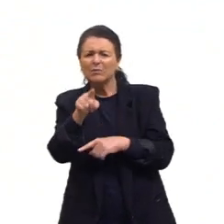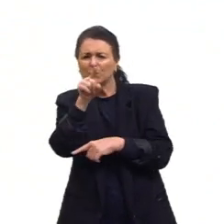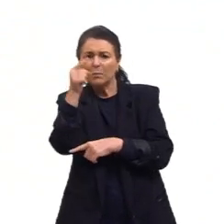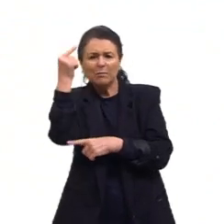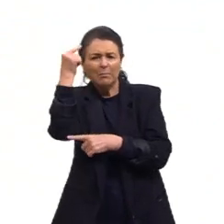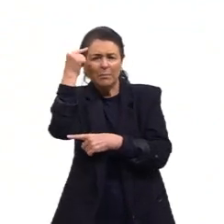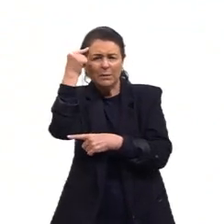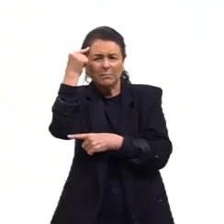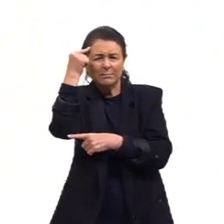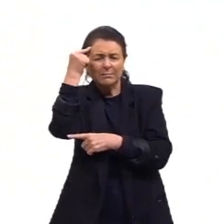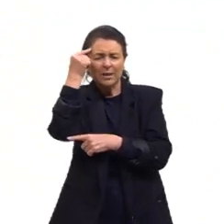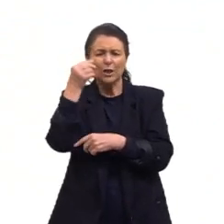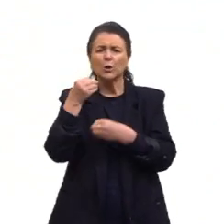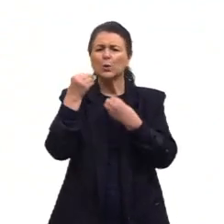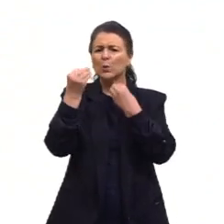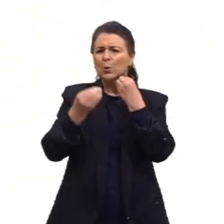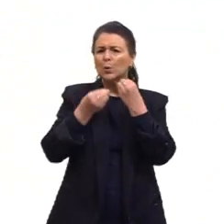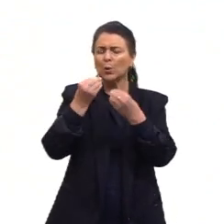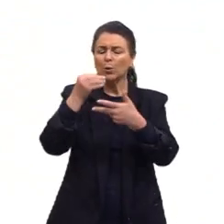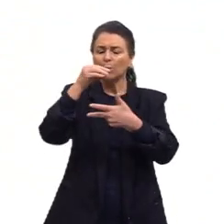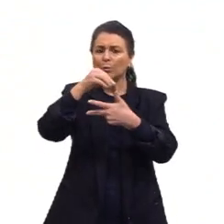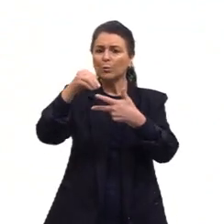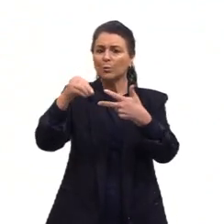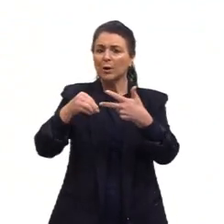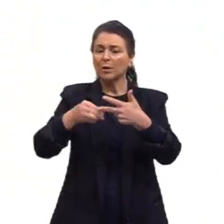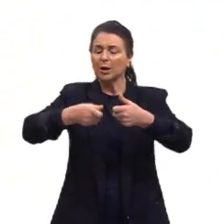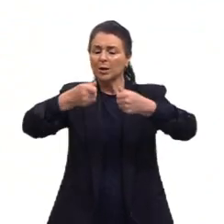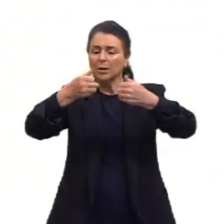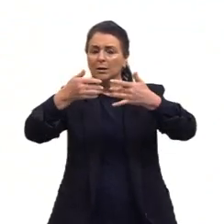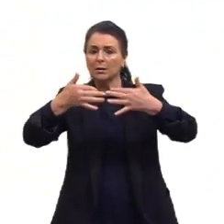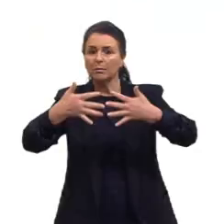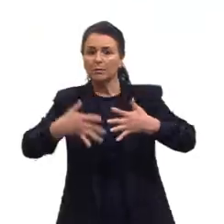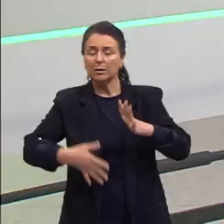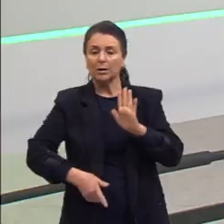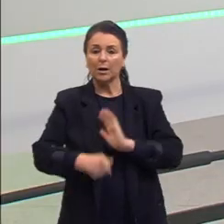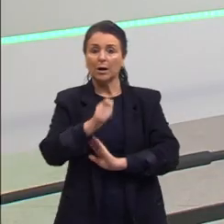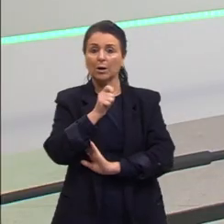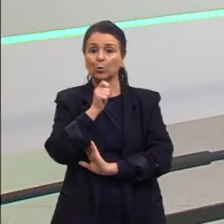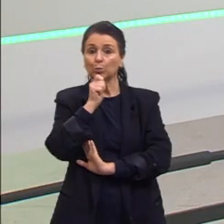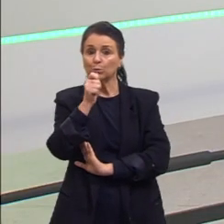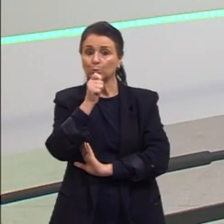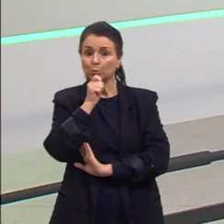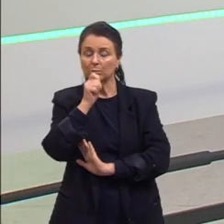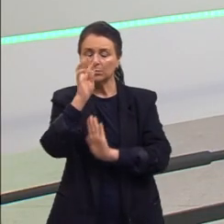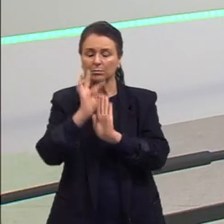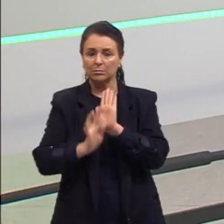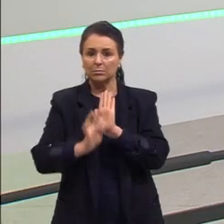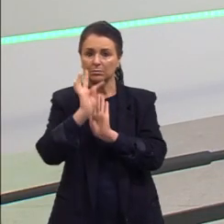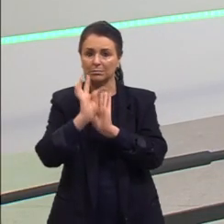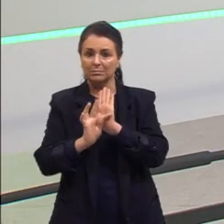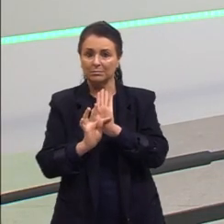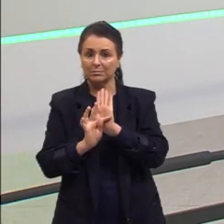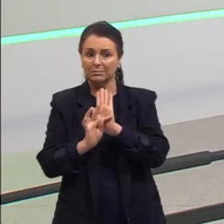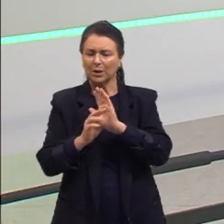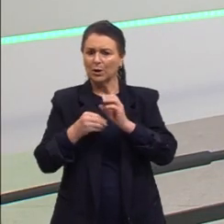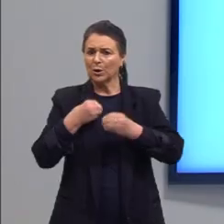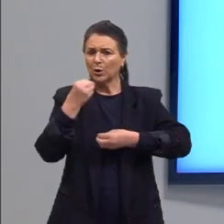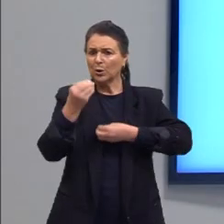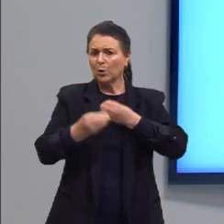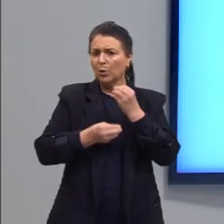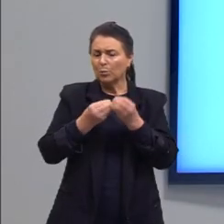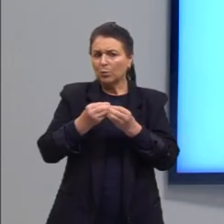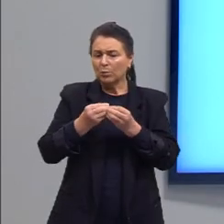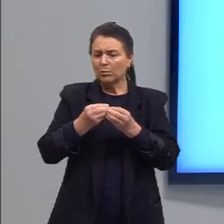orelha. Como o ENEM vai abordar os textos jornalísticos, né? Como é que esses textos do